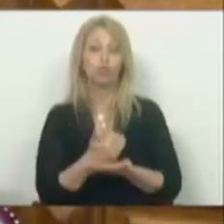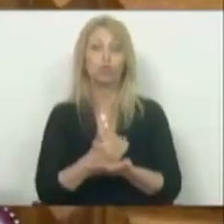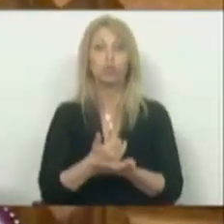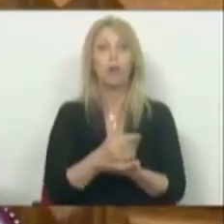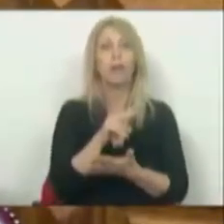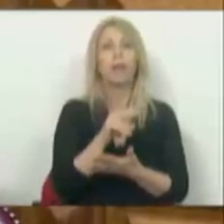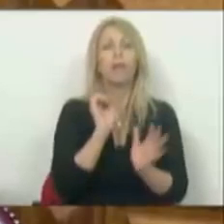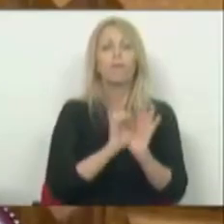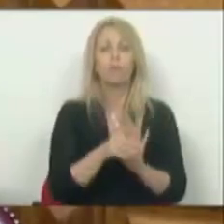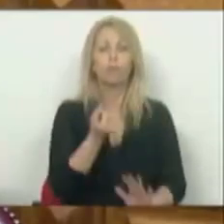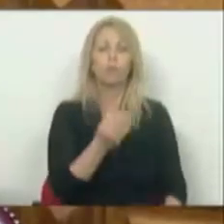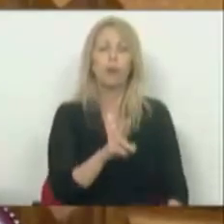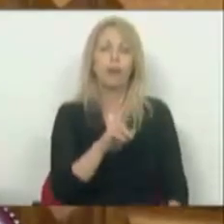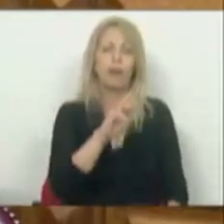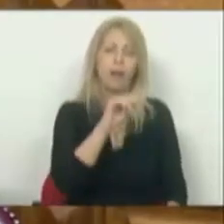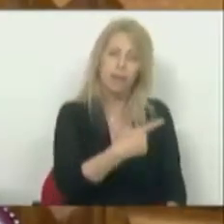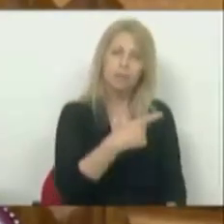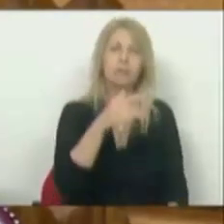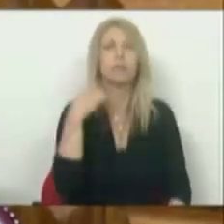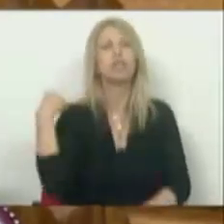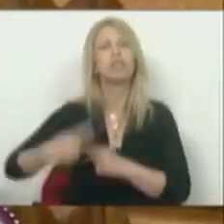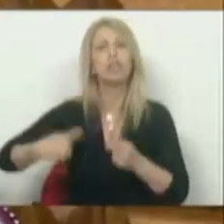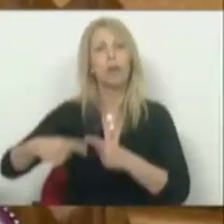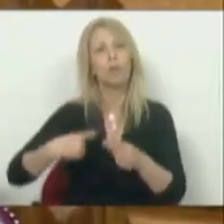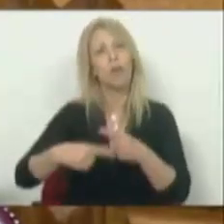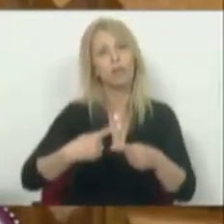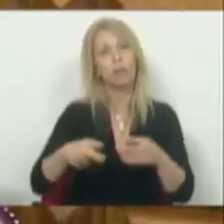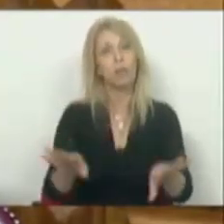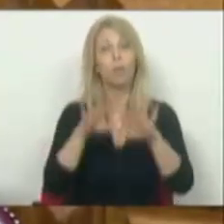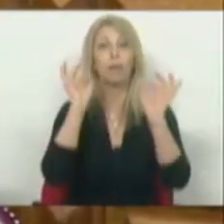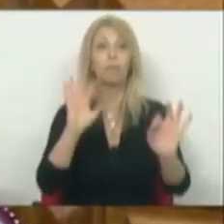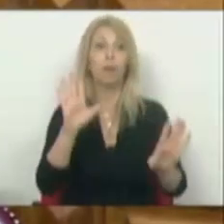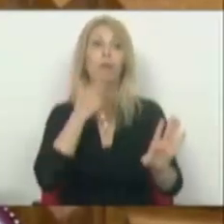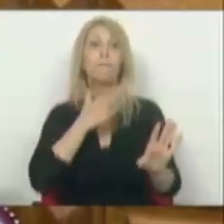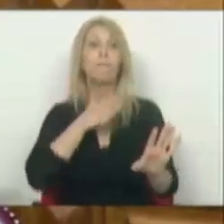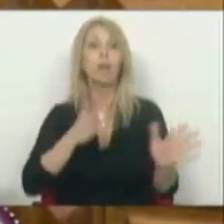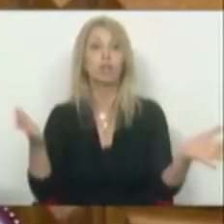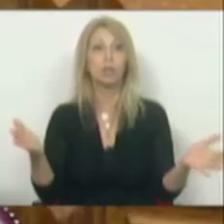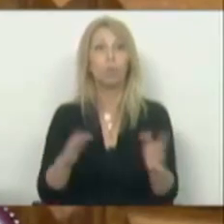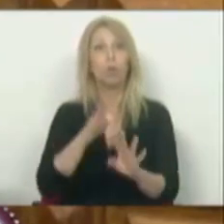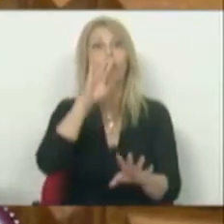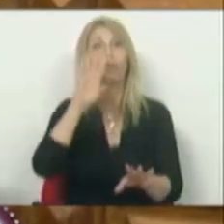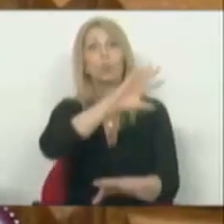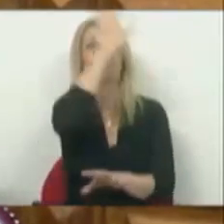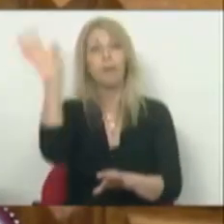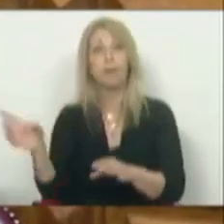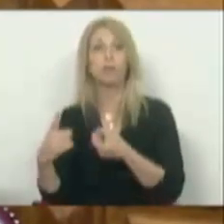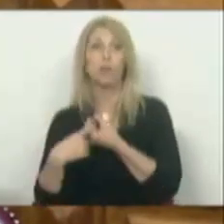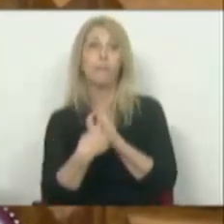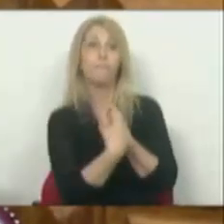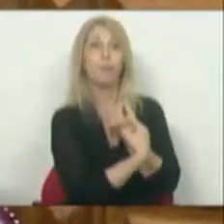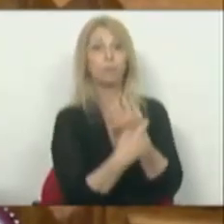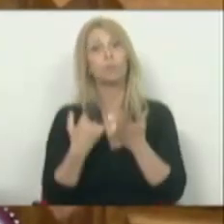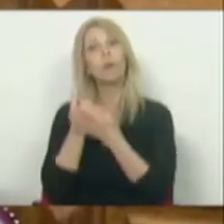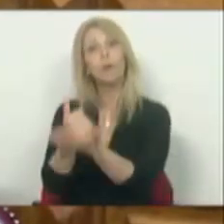Generation, que não foi sob a forma de empréstimo tomado pelos Estados Membros para utilizar, para precisamente apoiar